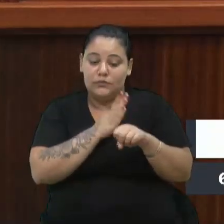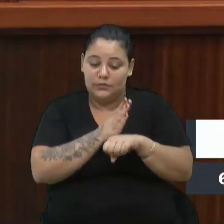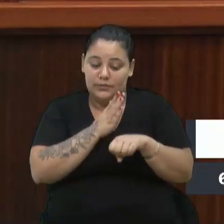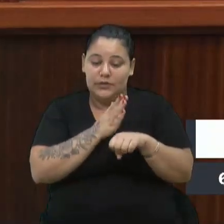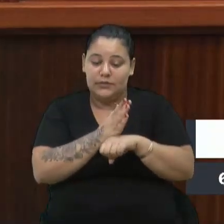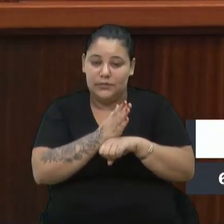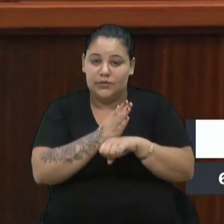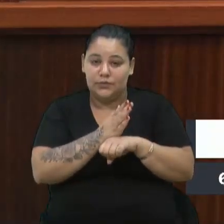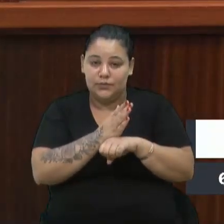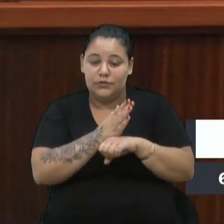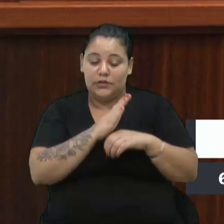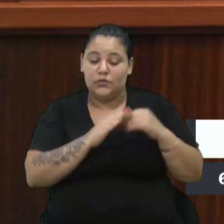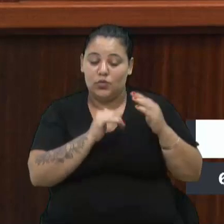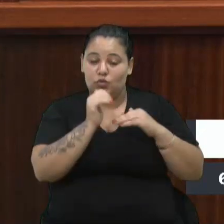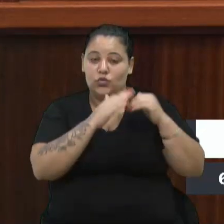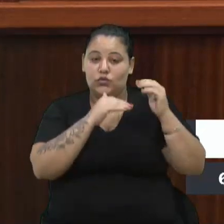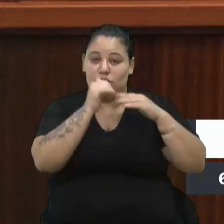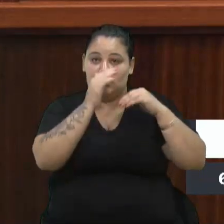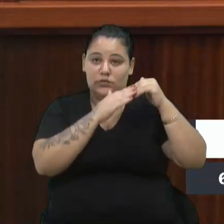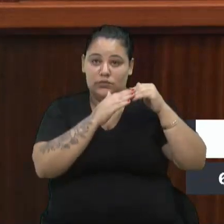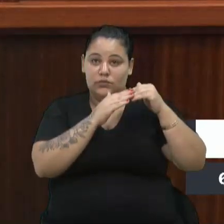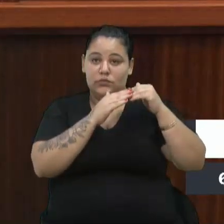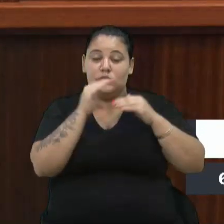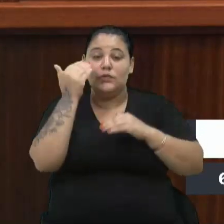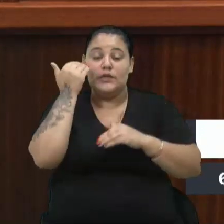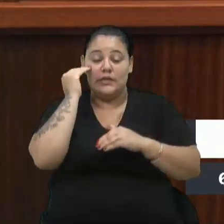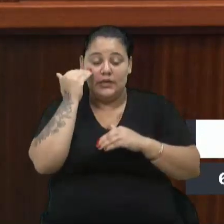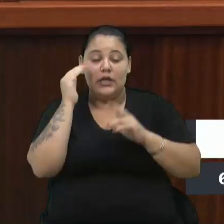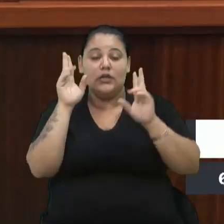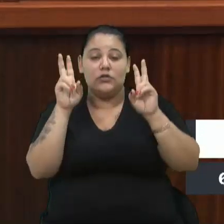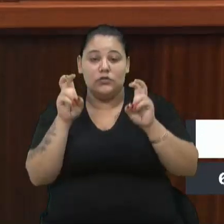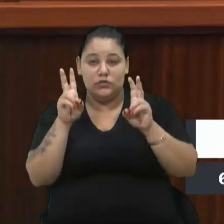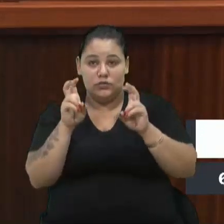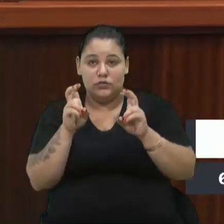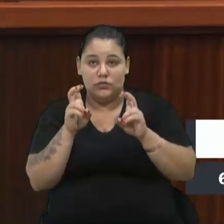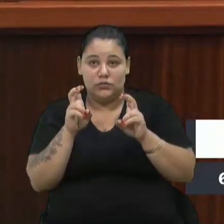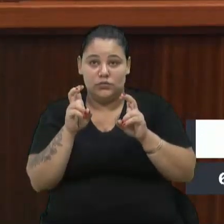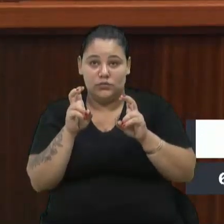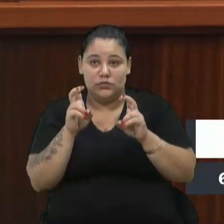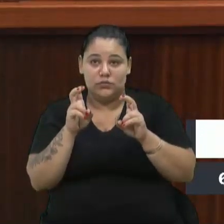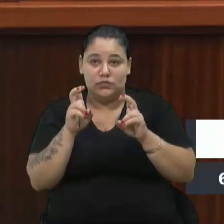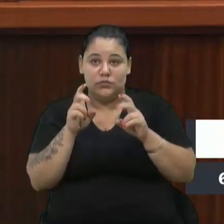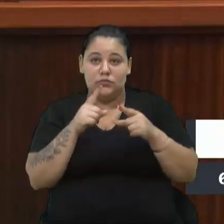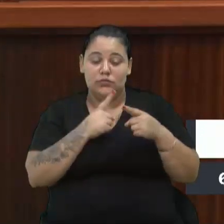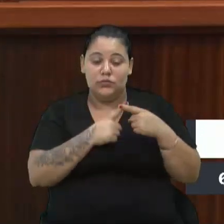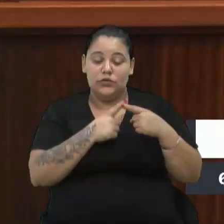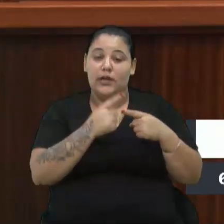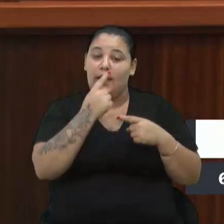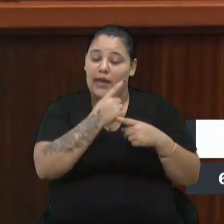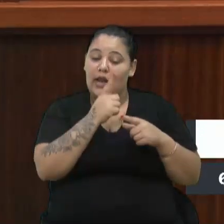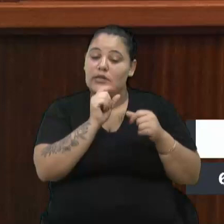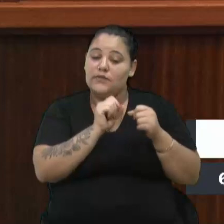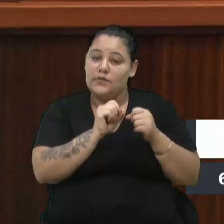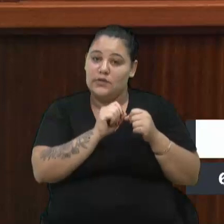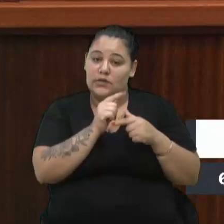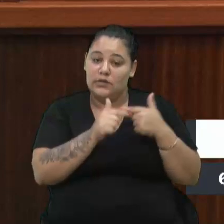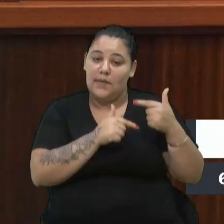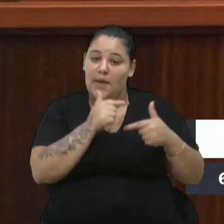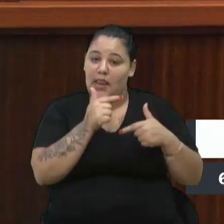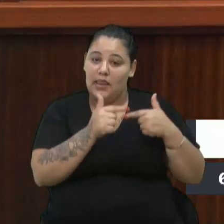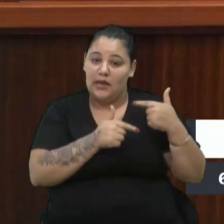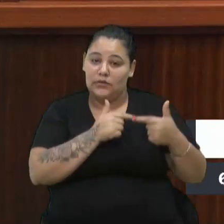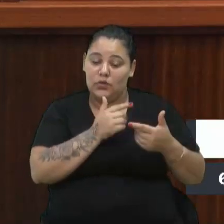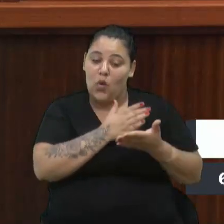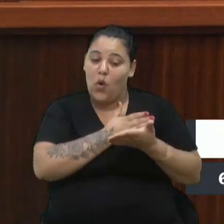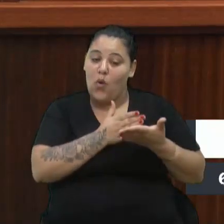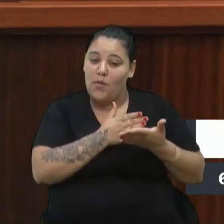construção, então eles entendem do assunto, afinal, são eles que estão lá trabalhando na ponta desse